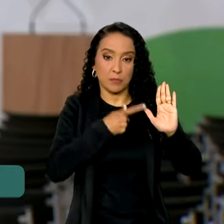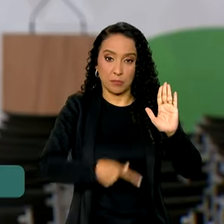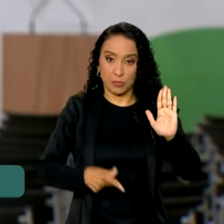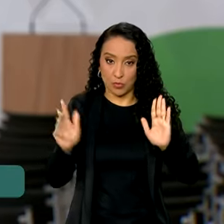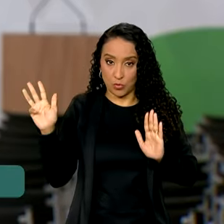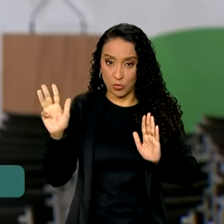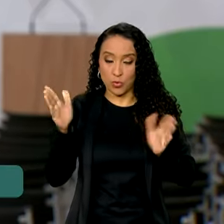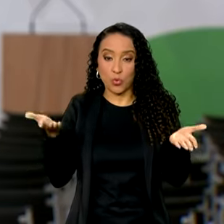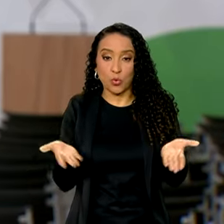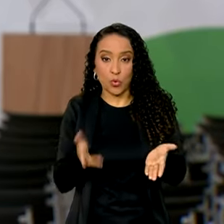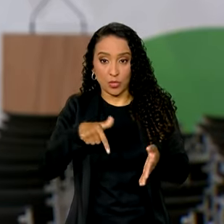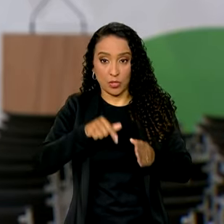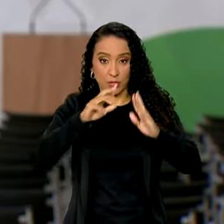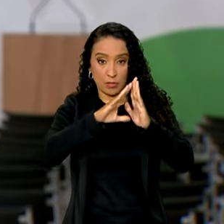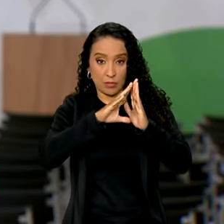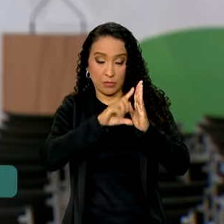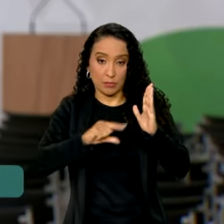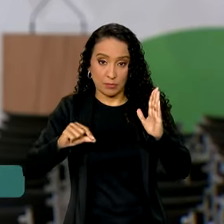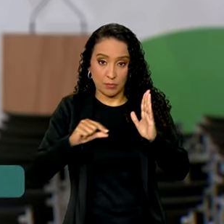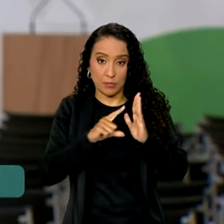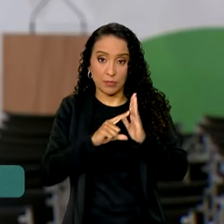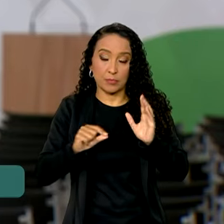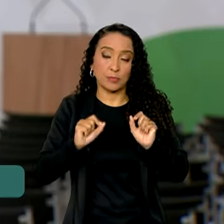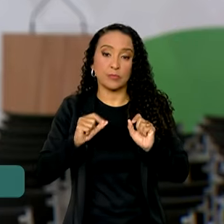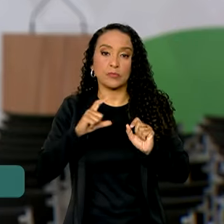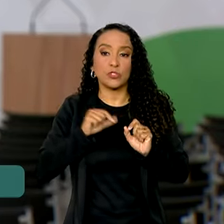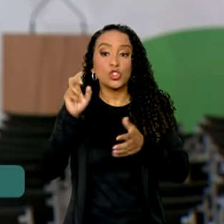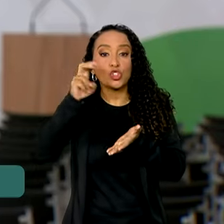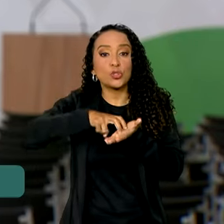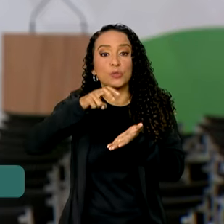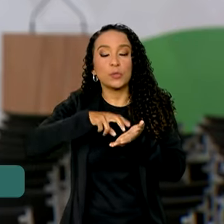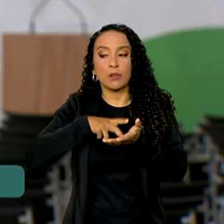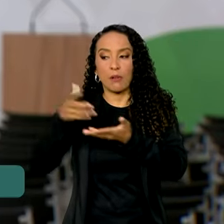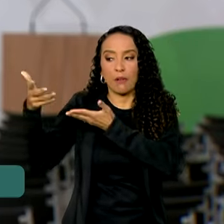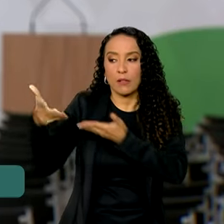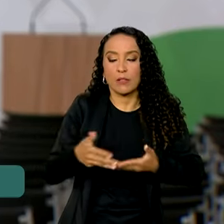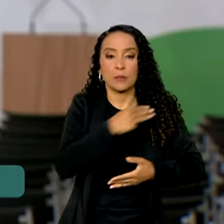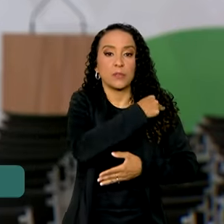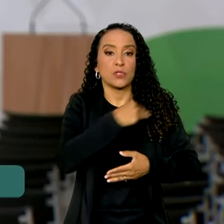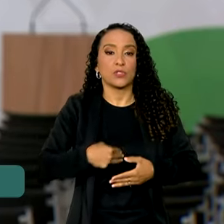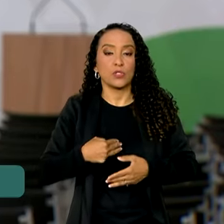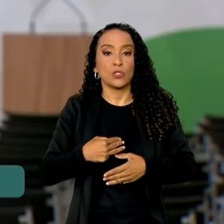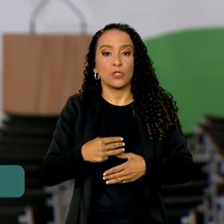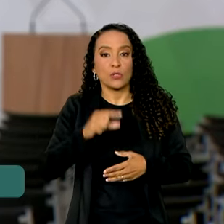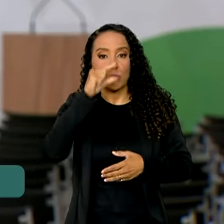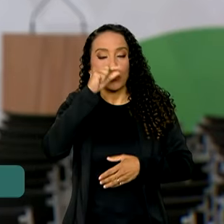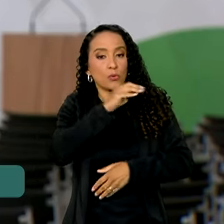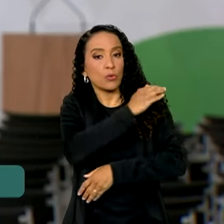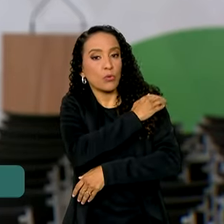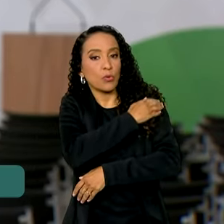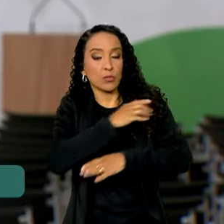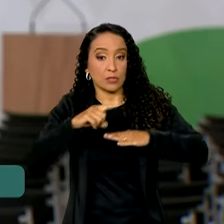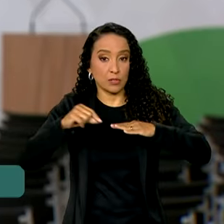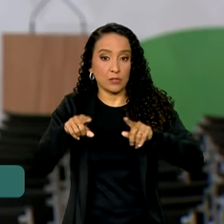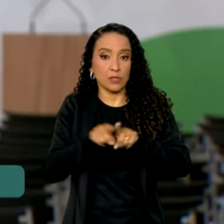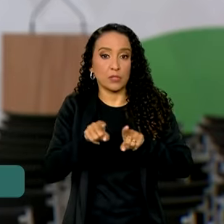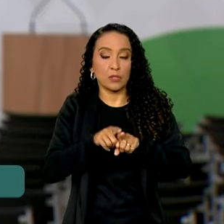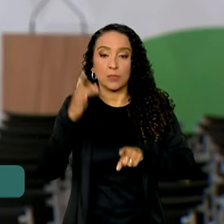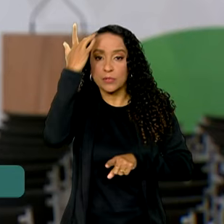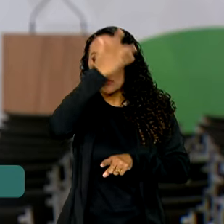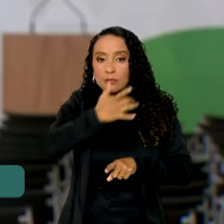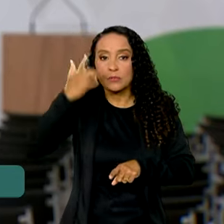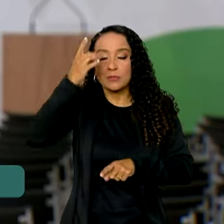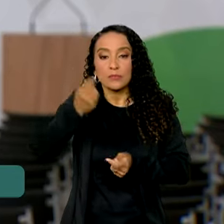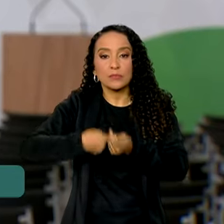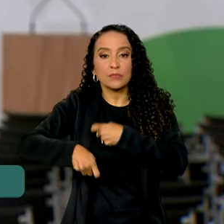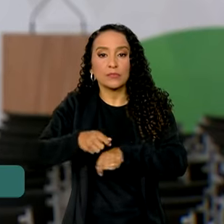Lula, hoje aqui no Palácio do Planalto, agora pela manhã ele recebe ministros como Rui Costa, da Casa Civil, Fernando Haddad, da